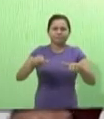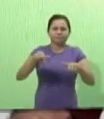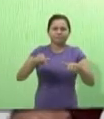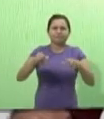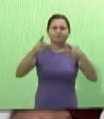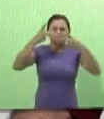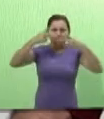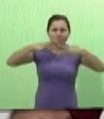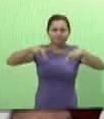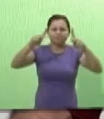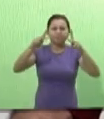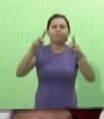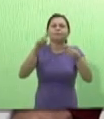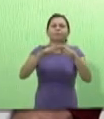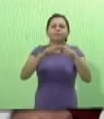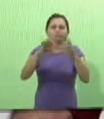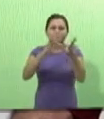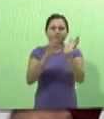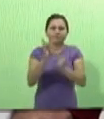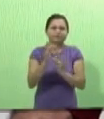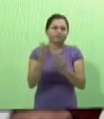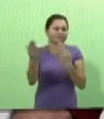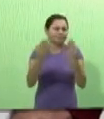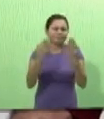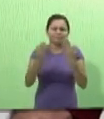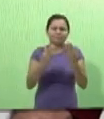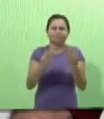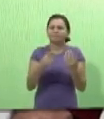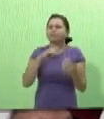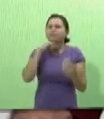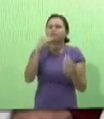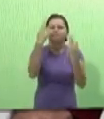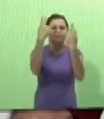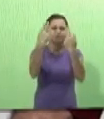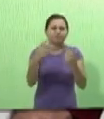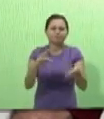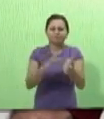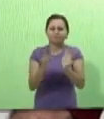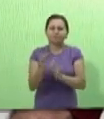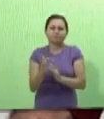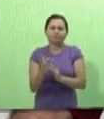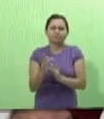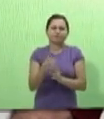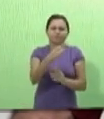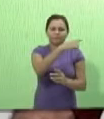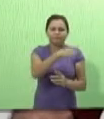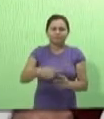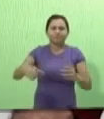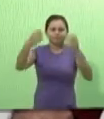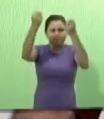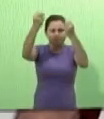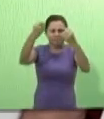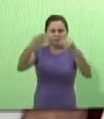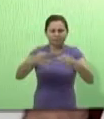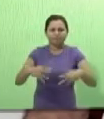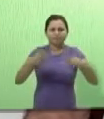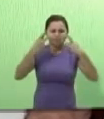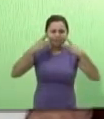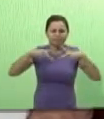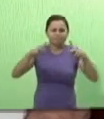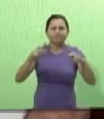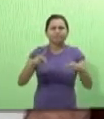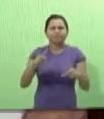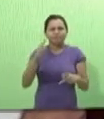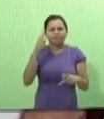Estamos aqui para falar por que Jesus é incomparável, por que ninguém é igual a Jesus. o que estamos falando durante a semana. E gostaria de